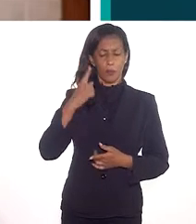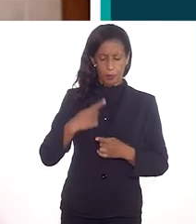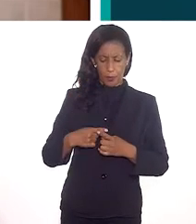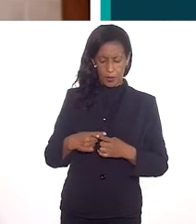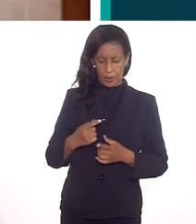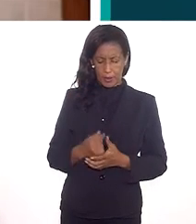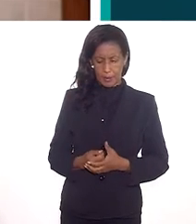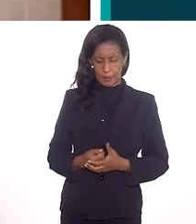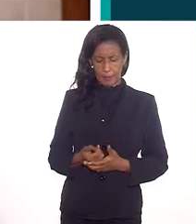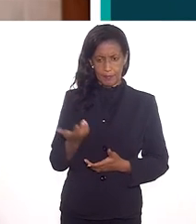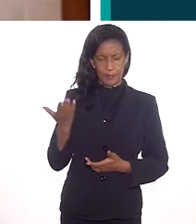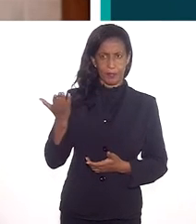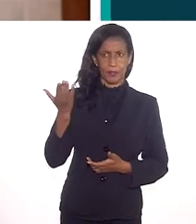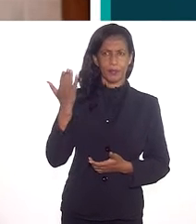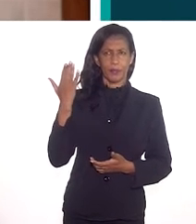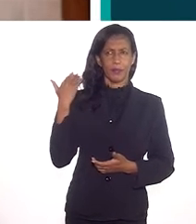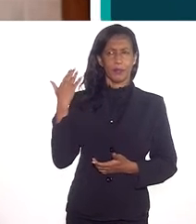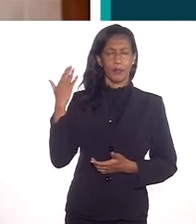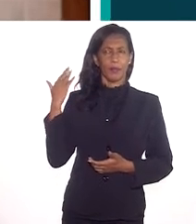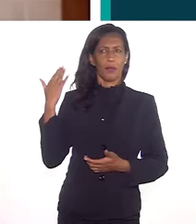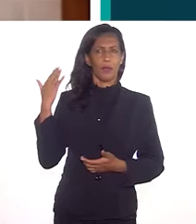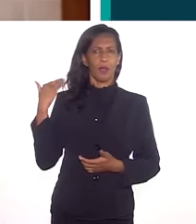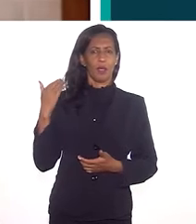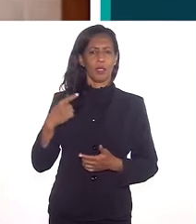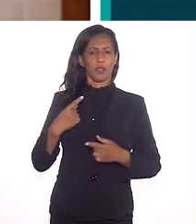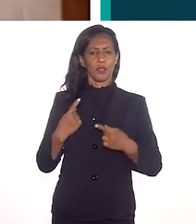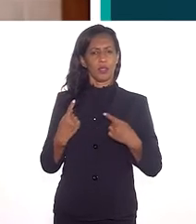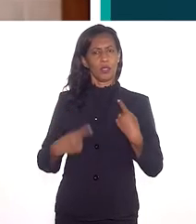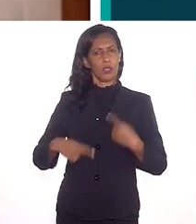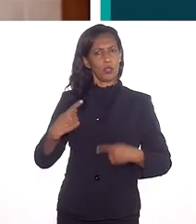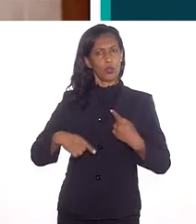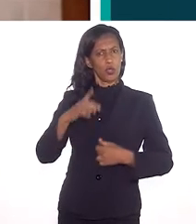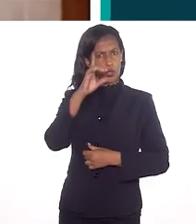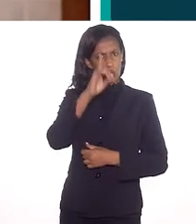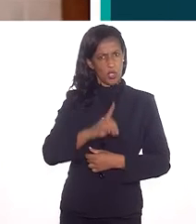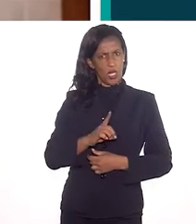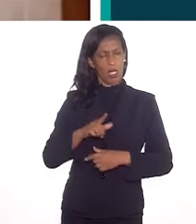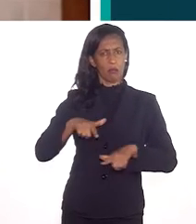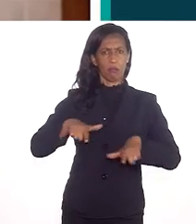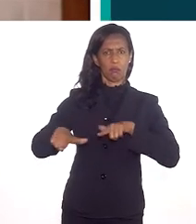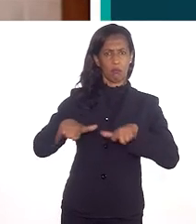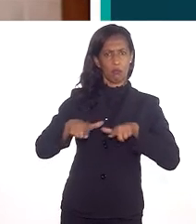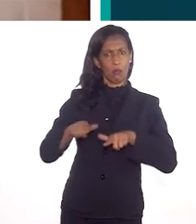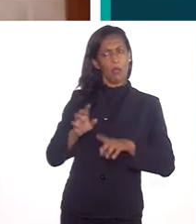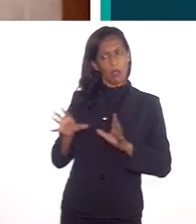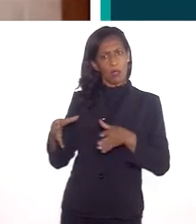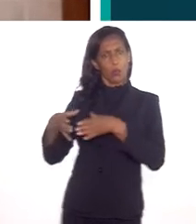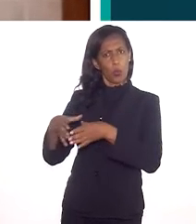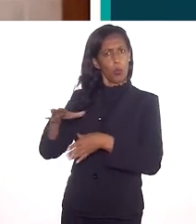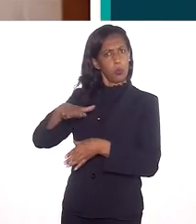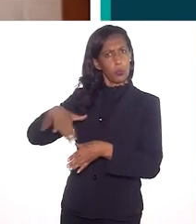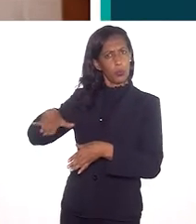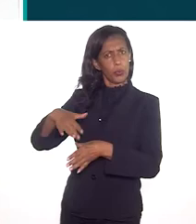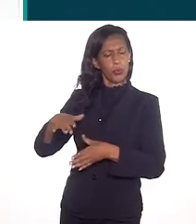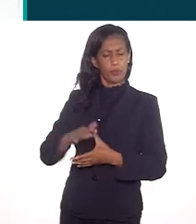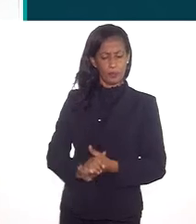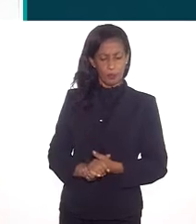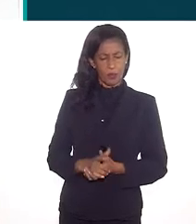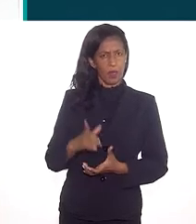na época, recentemente, na época de se discutir os direitos trabalhistas dessa categoria,